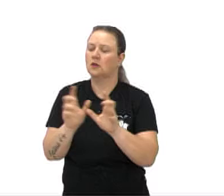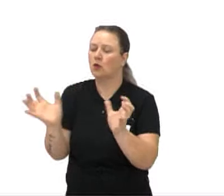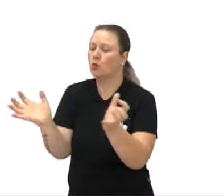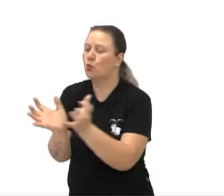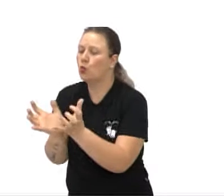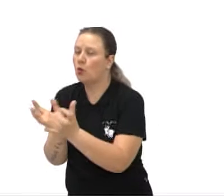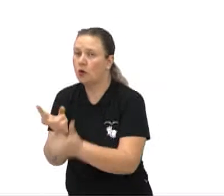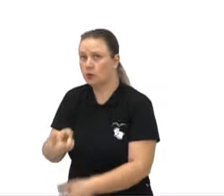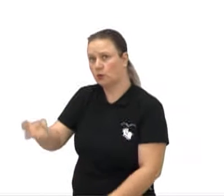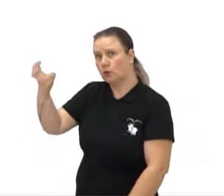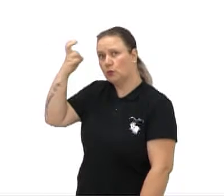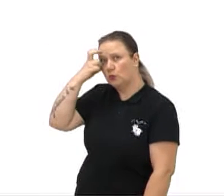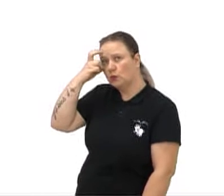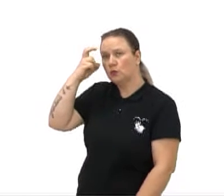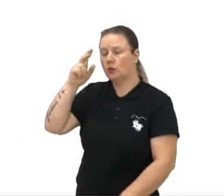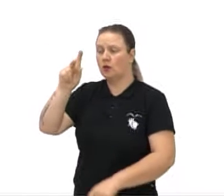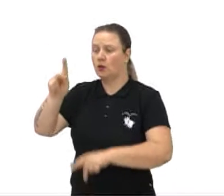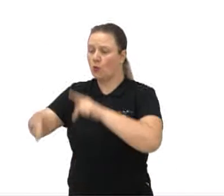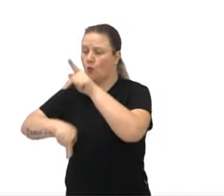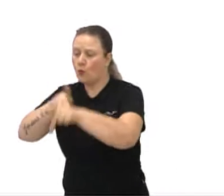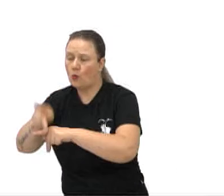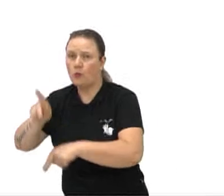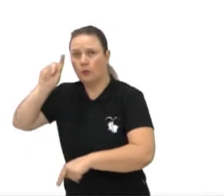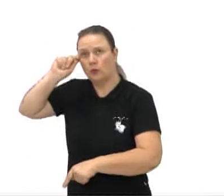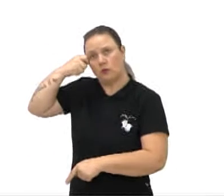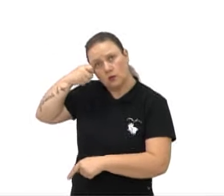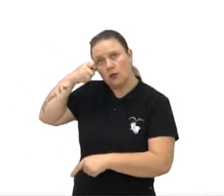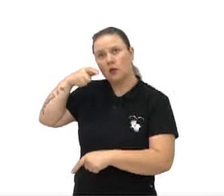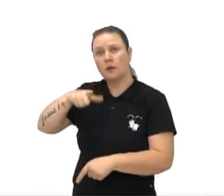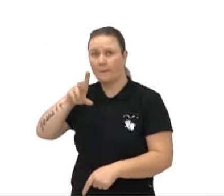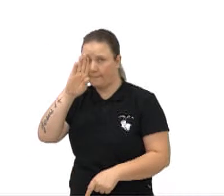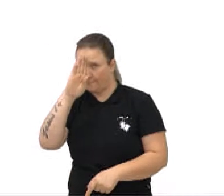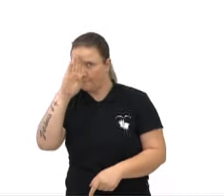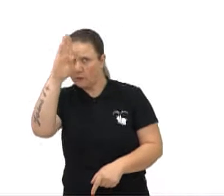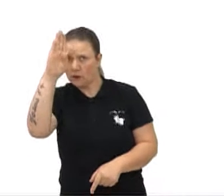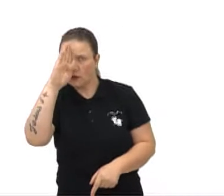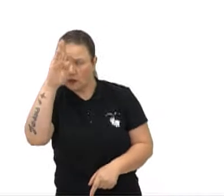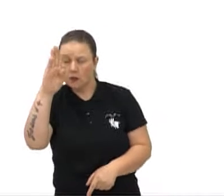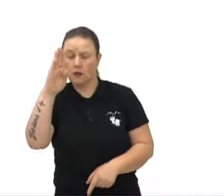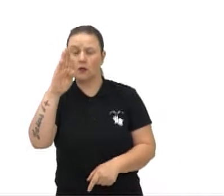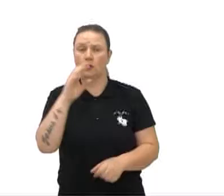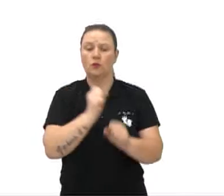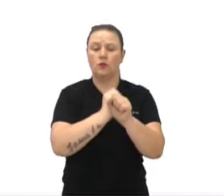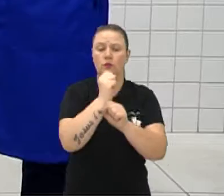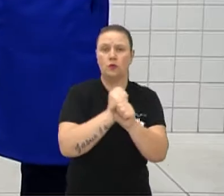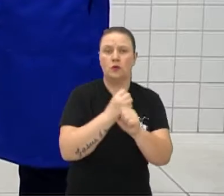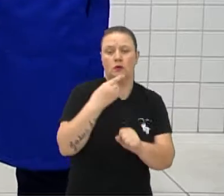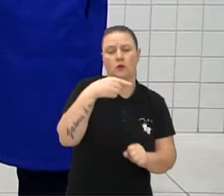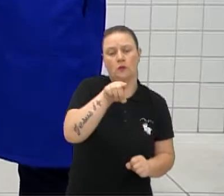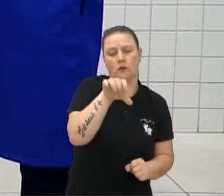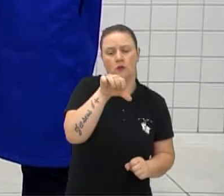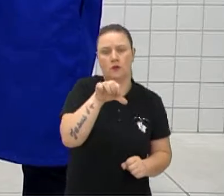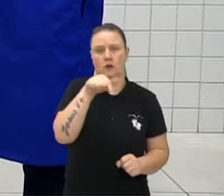com a cultura negra, com a comunidade negra americana, principalmente na década de 70.